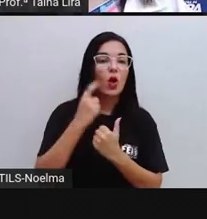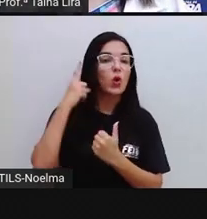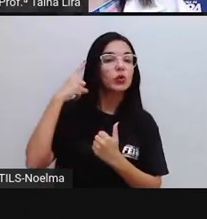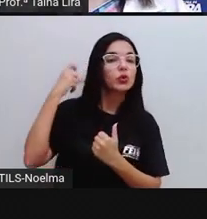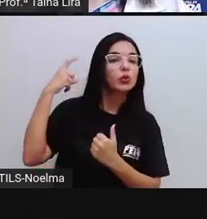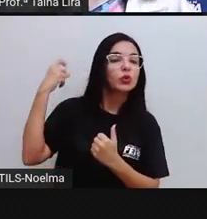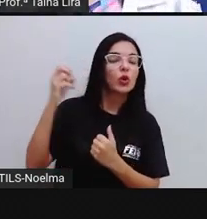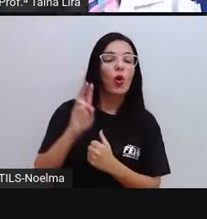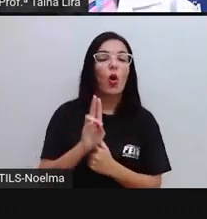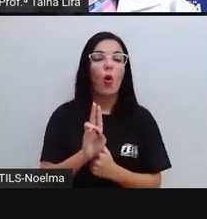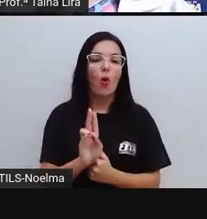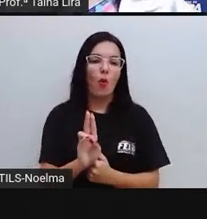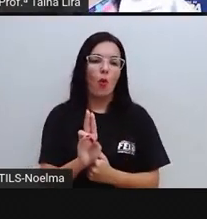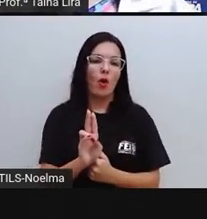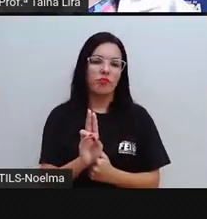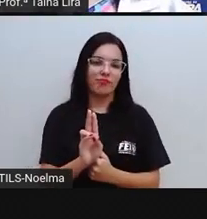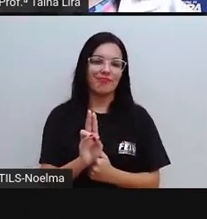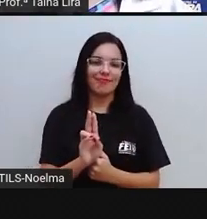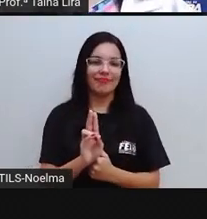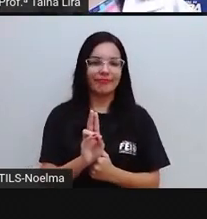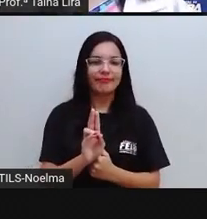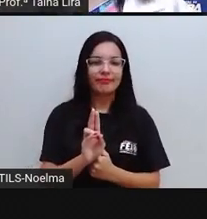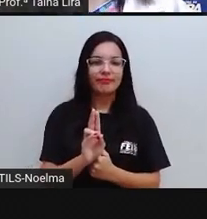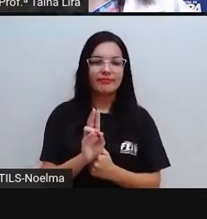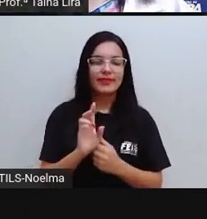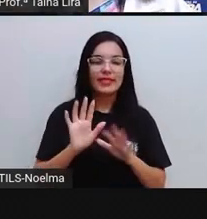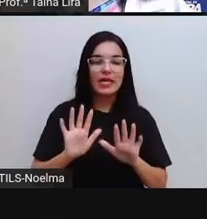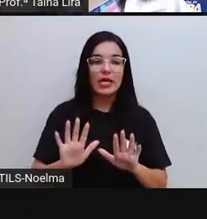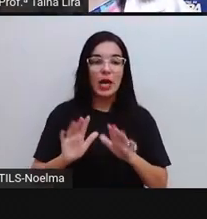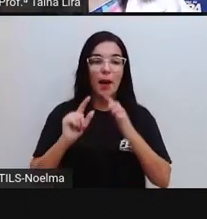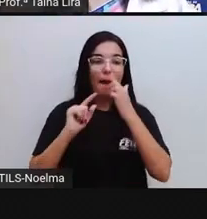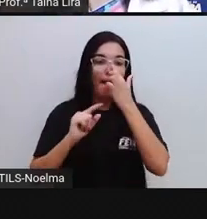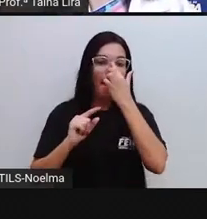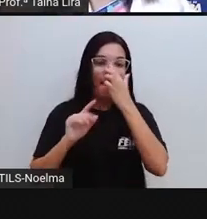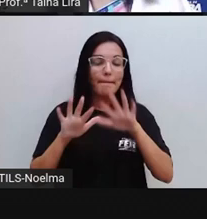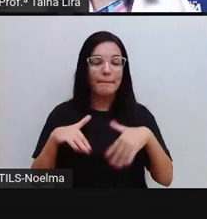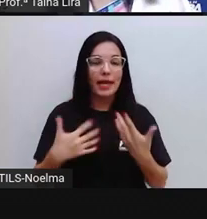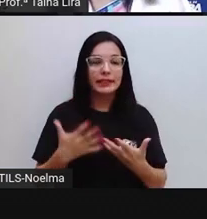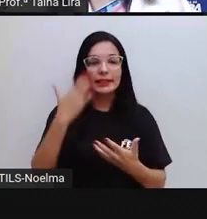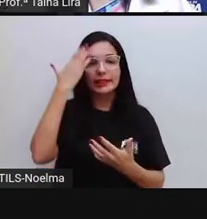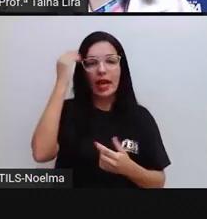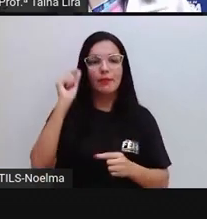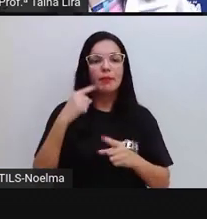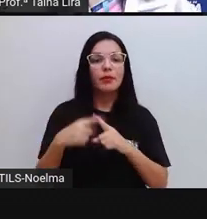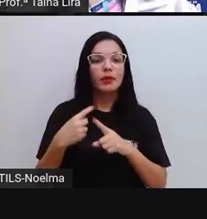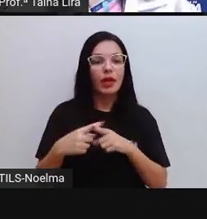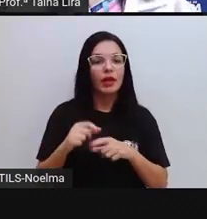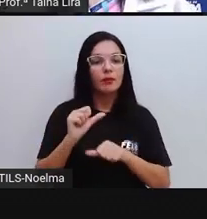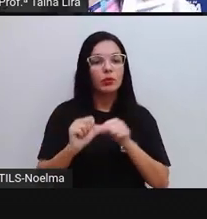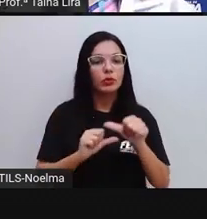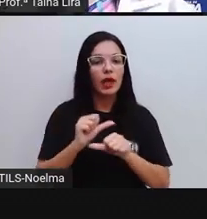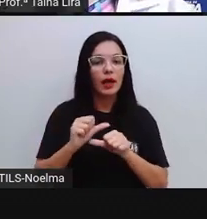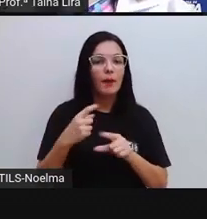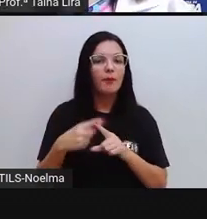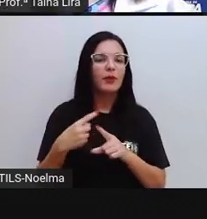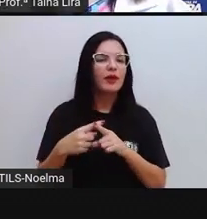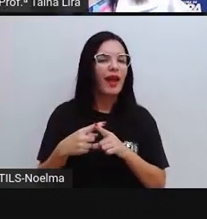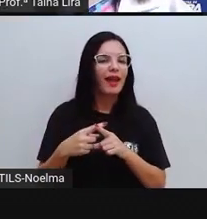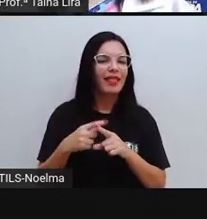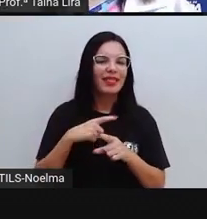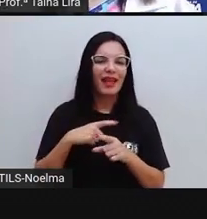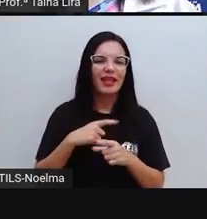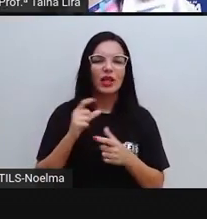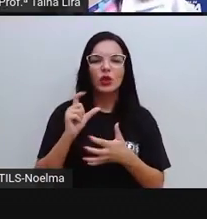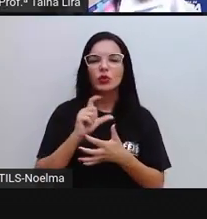isso acontece porque aquela sílaba é uma sílaba fraca. Então, por exemplo, aí a palavra é castelo,